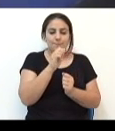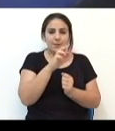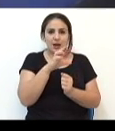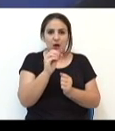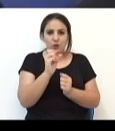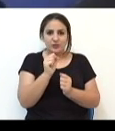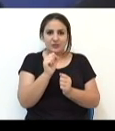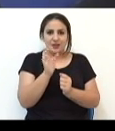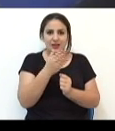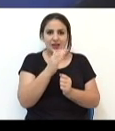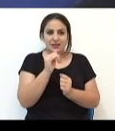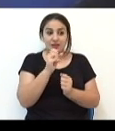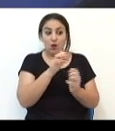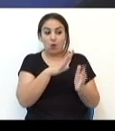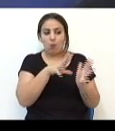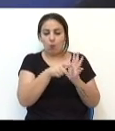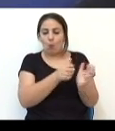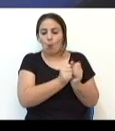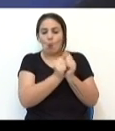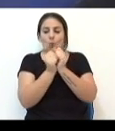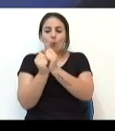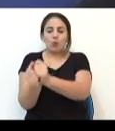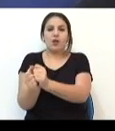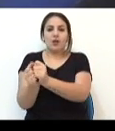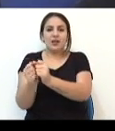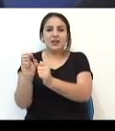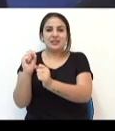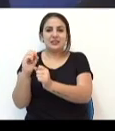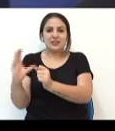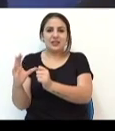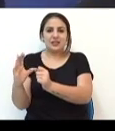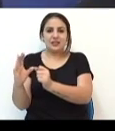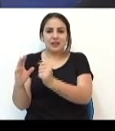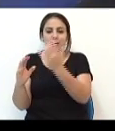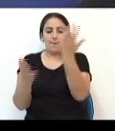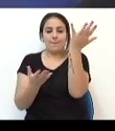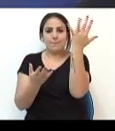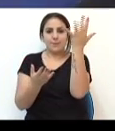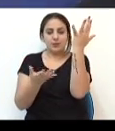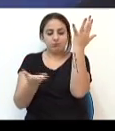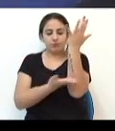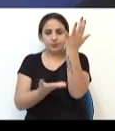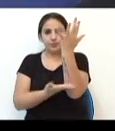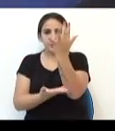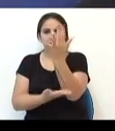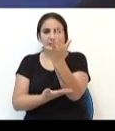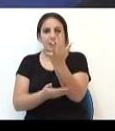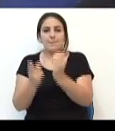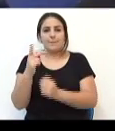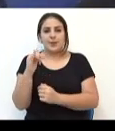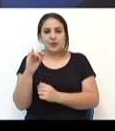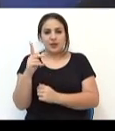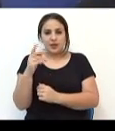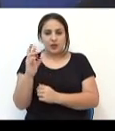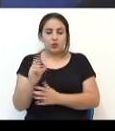roubou a minha mãe e foi para Santa Catarina derrubar Pinheiro, na primeira migração de gaúchos, que foi para o Oeste Catarinense. Depois os gaúchos saíram do